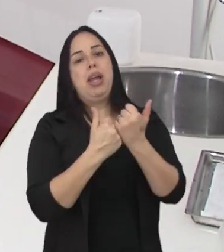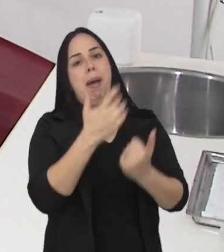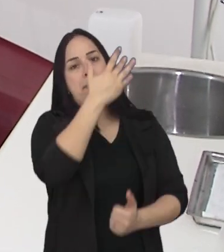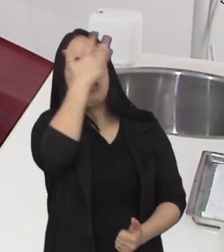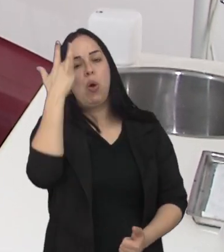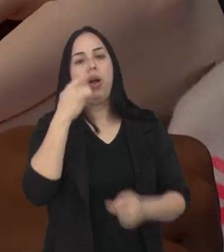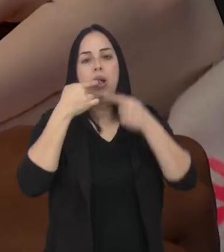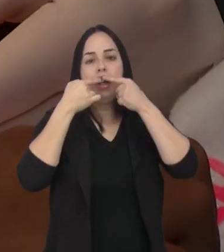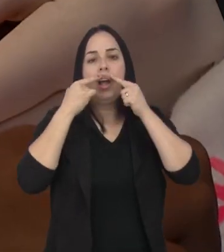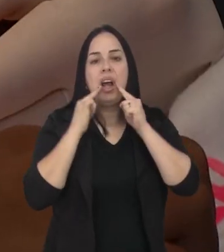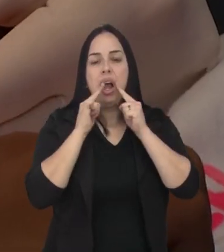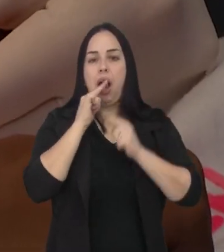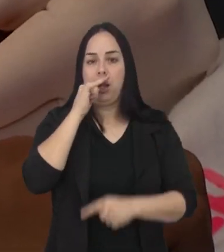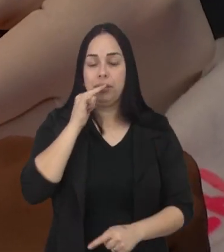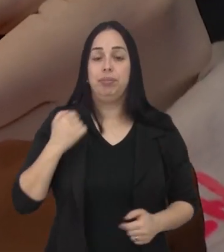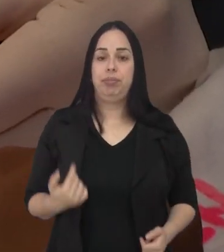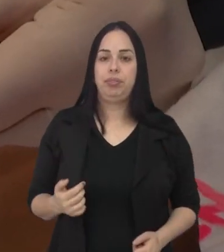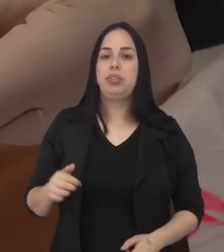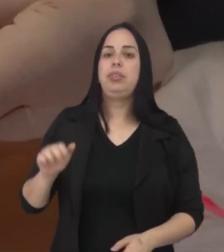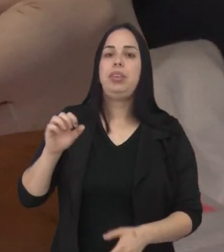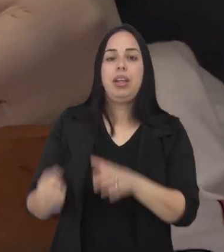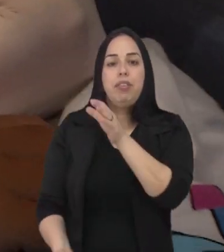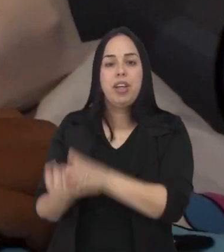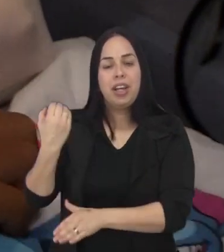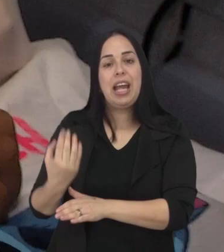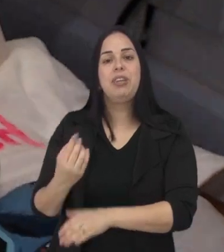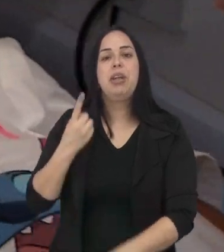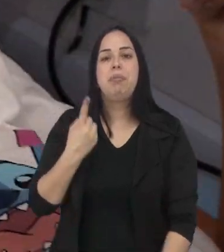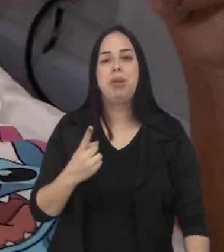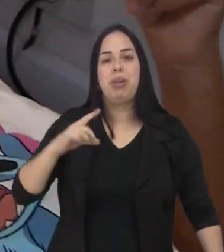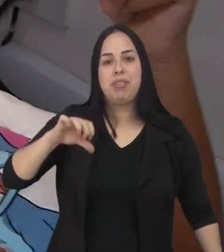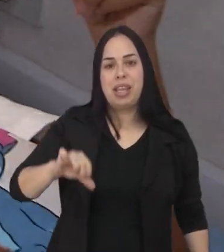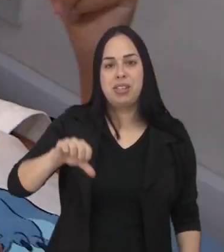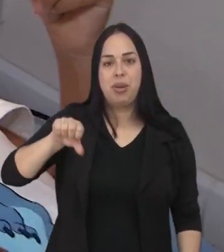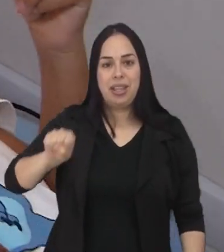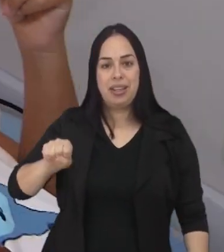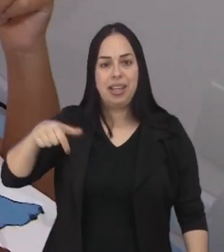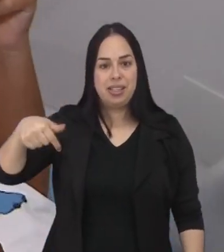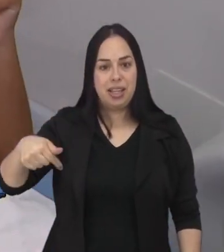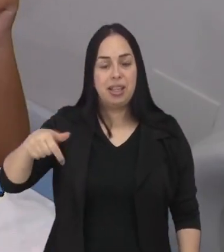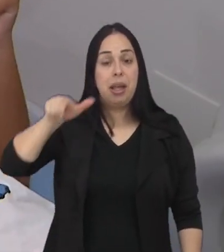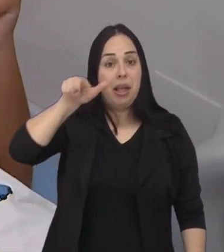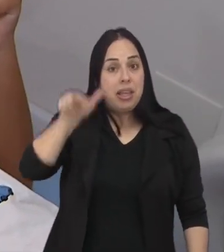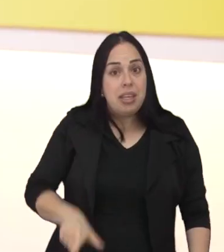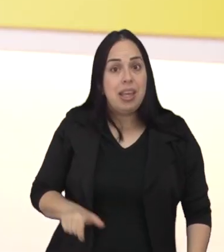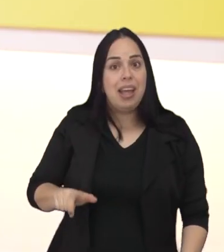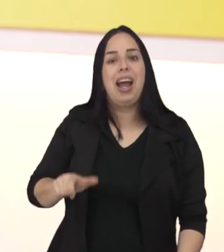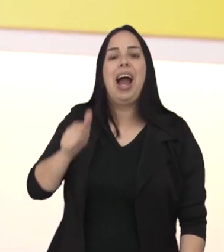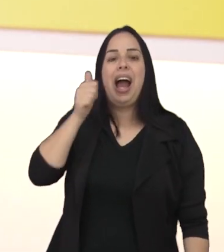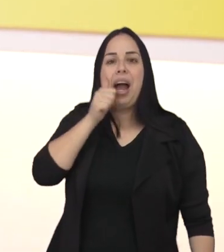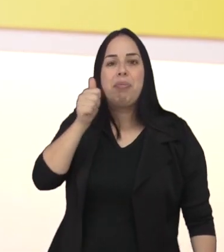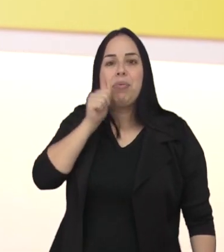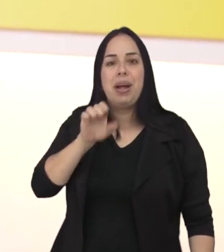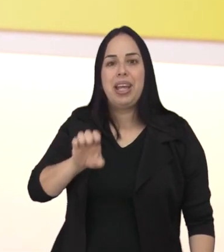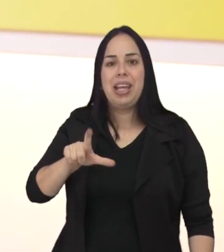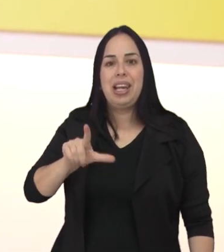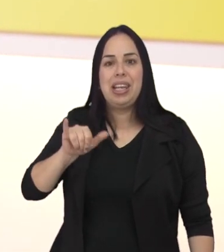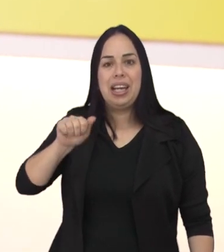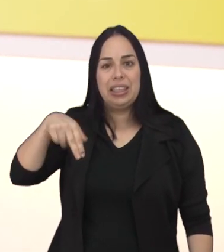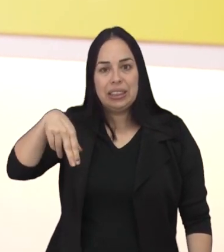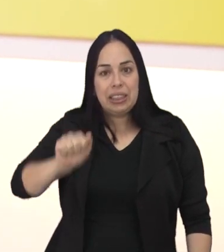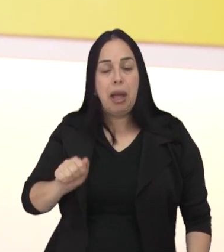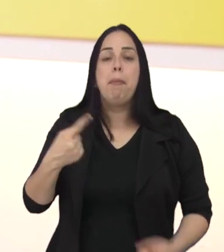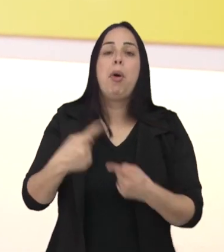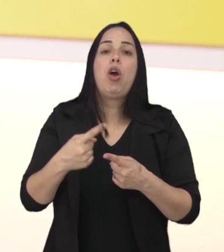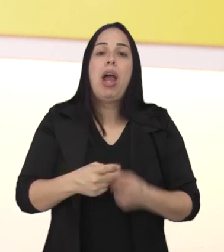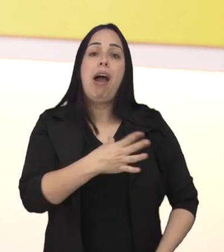Fissurados Lábio-Palatais. A instituição foi fundada em 1987 pela Eliana, após